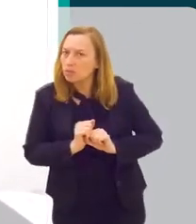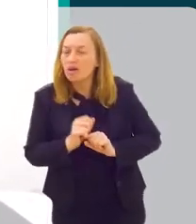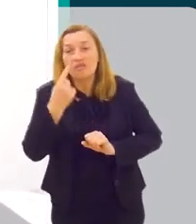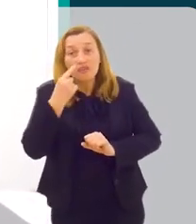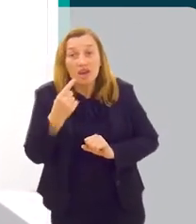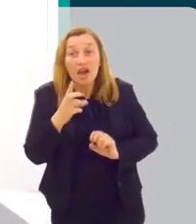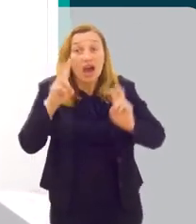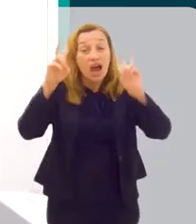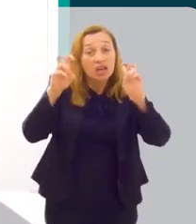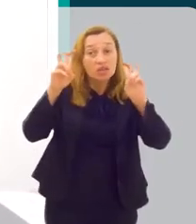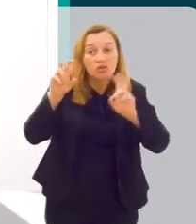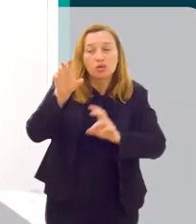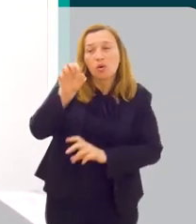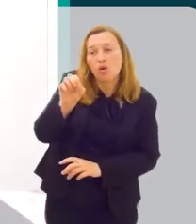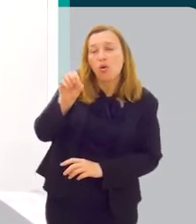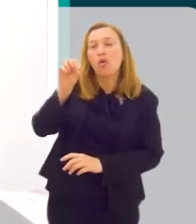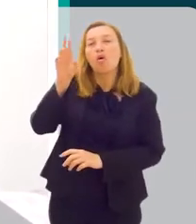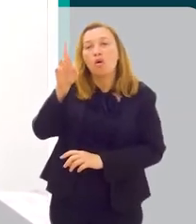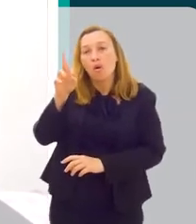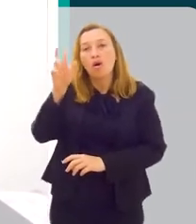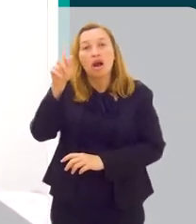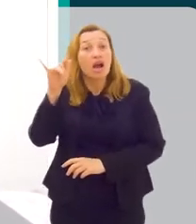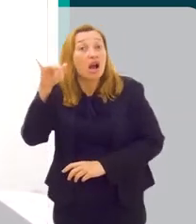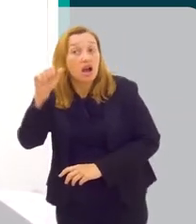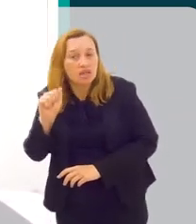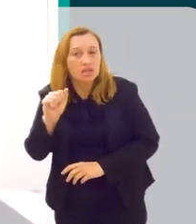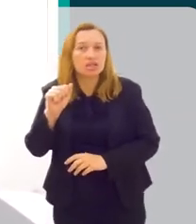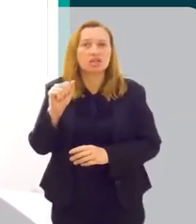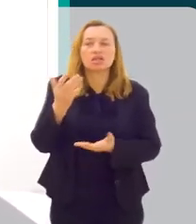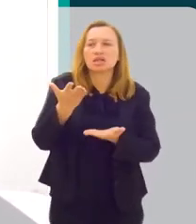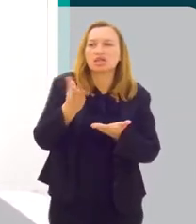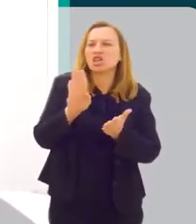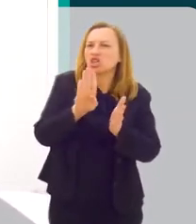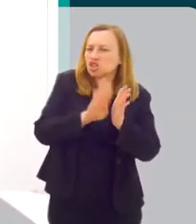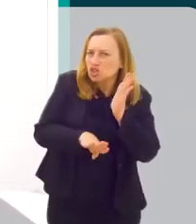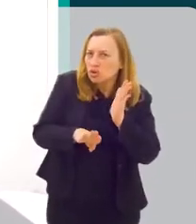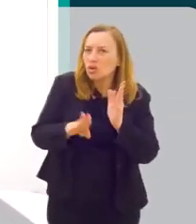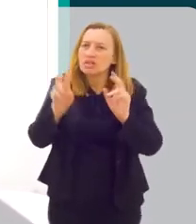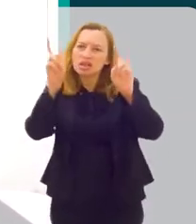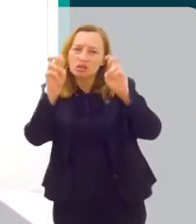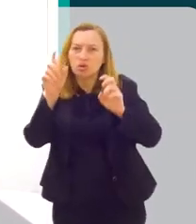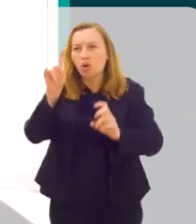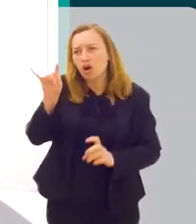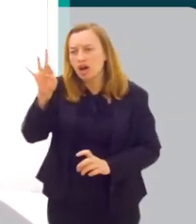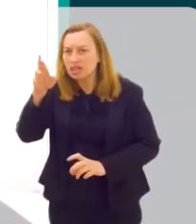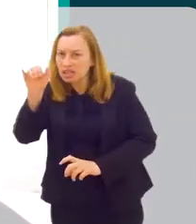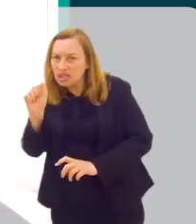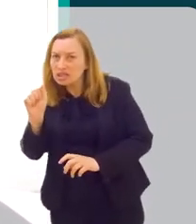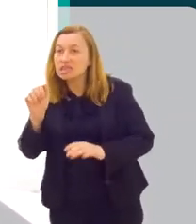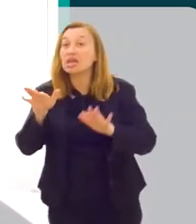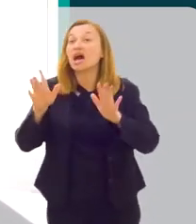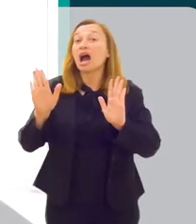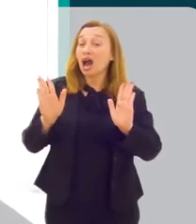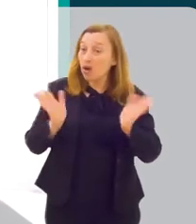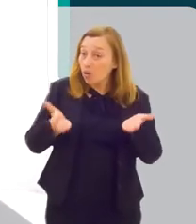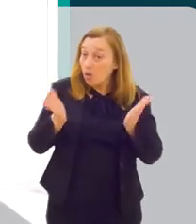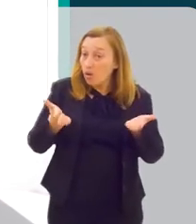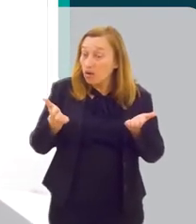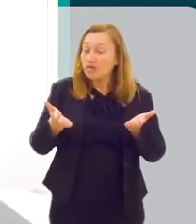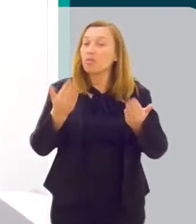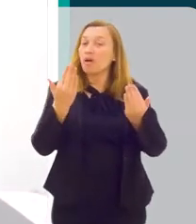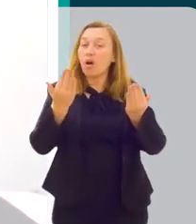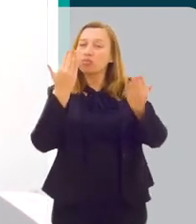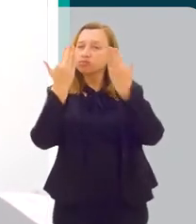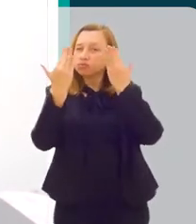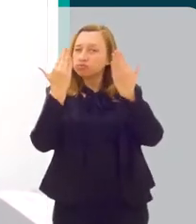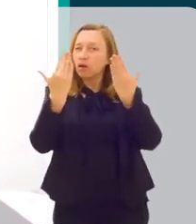descartar questões orgânicas. Descartou questões orgânicas, fatores orgânicos, vamos